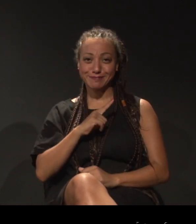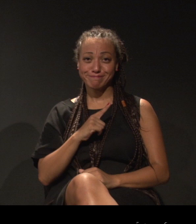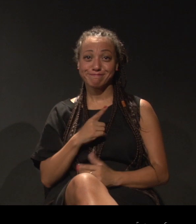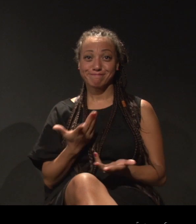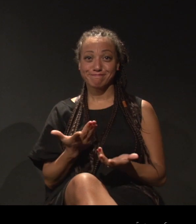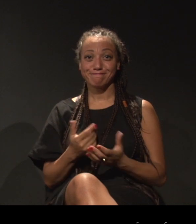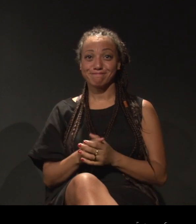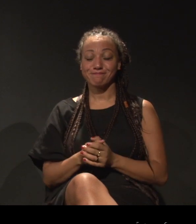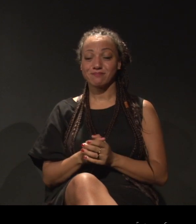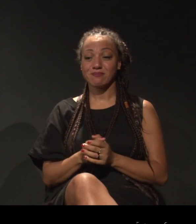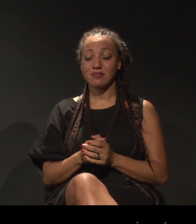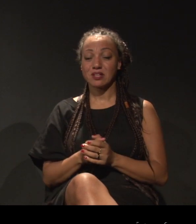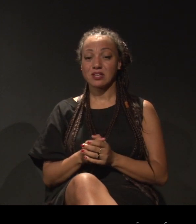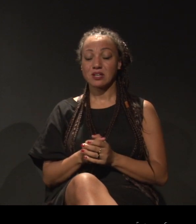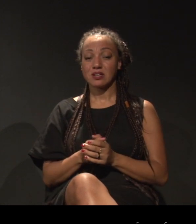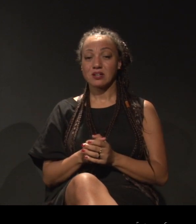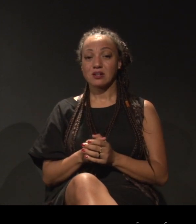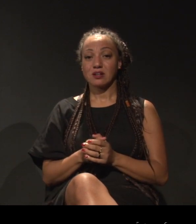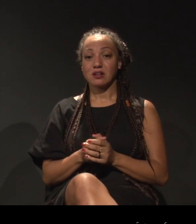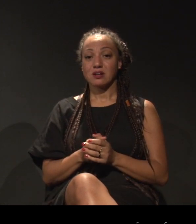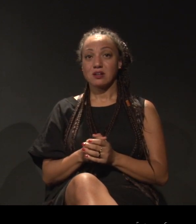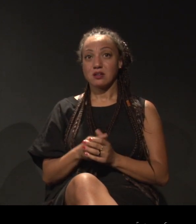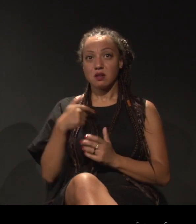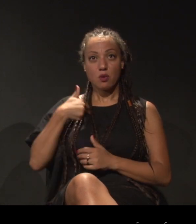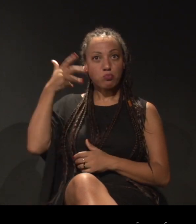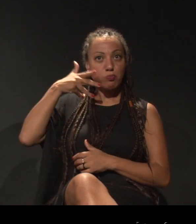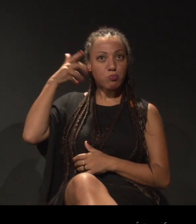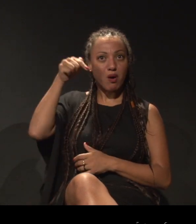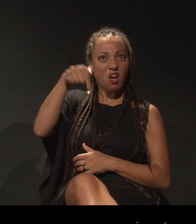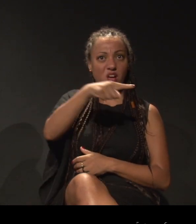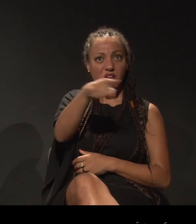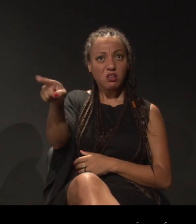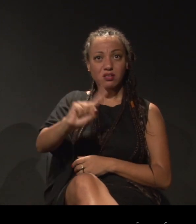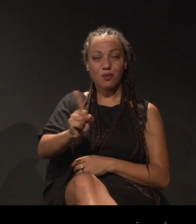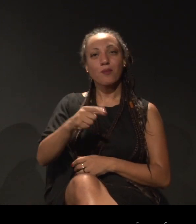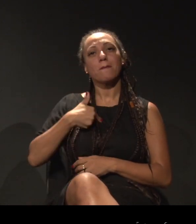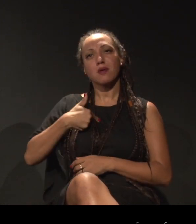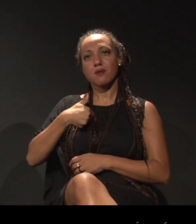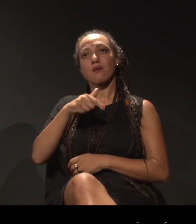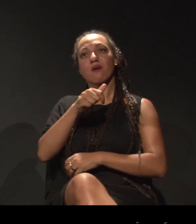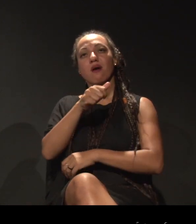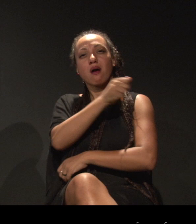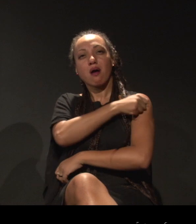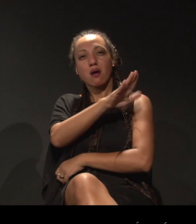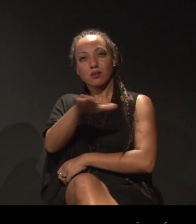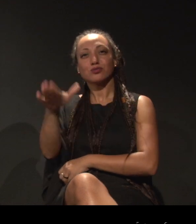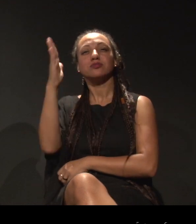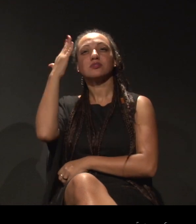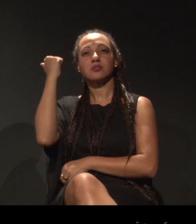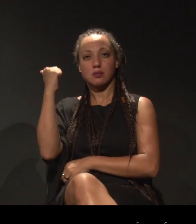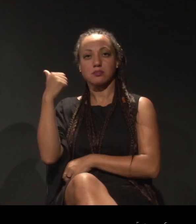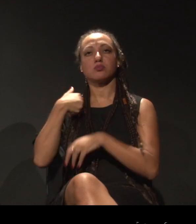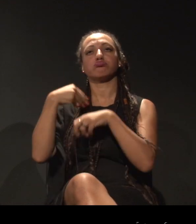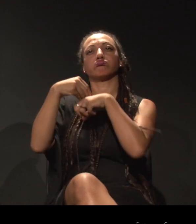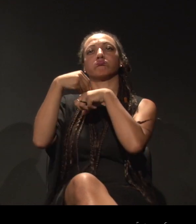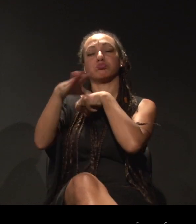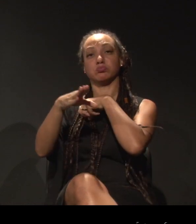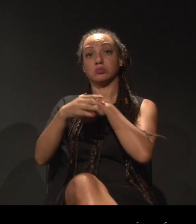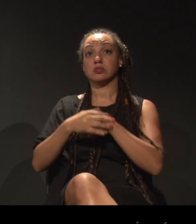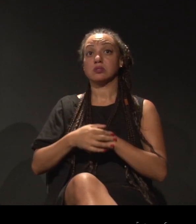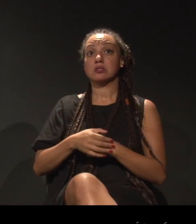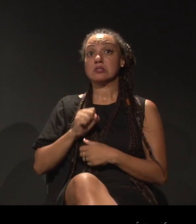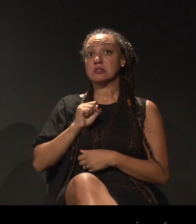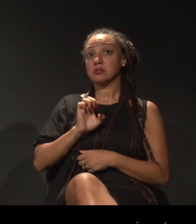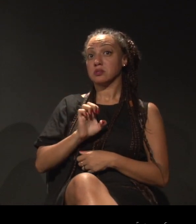essa minha fala não é aqui. Os meus alunos sabem disso. E, a partir do momento